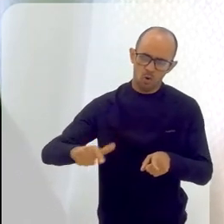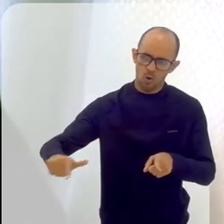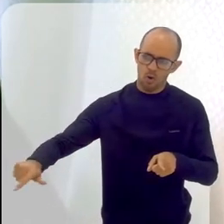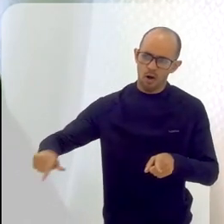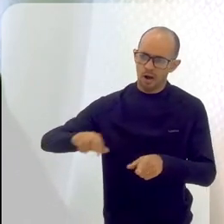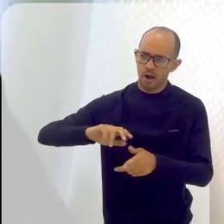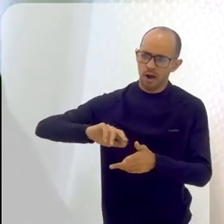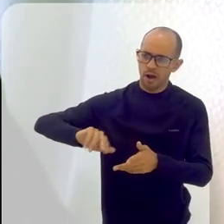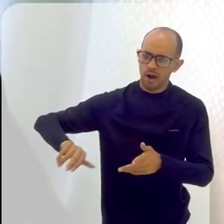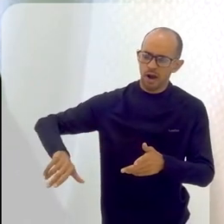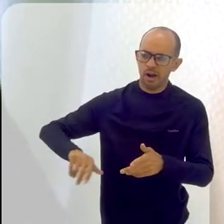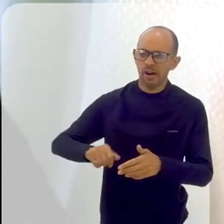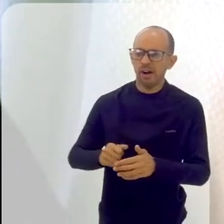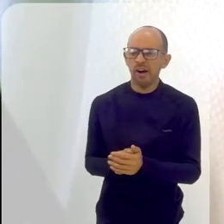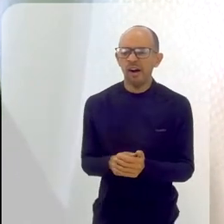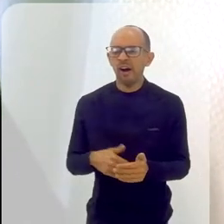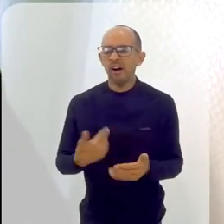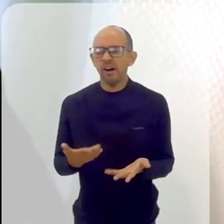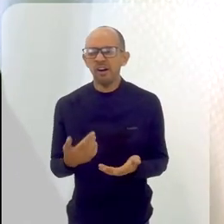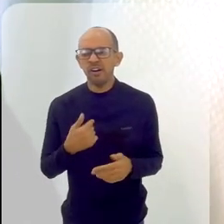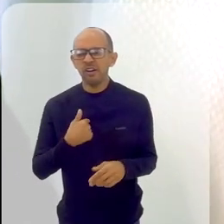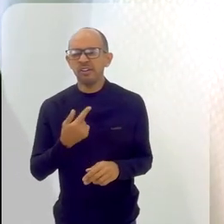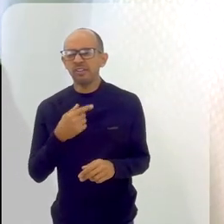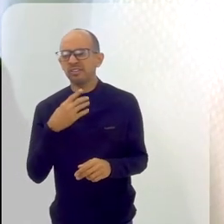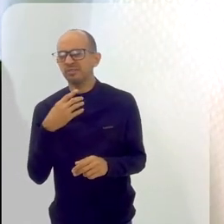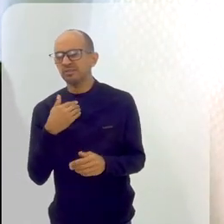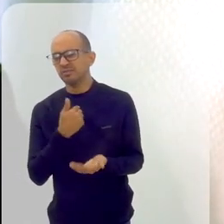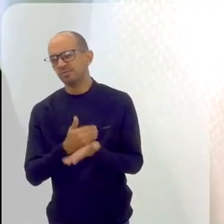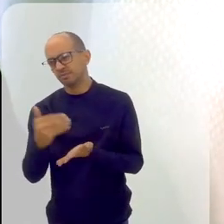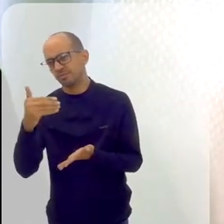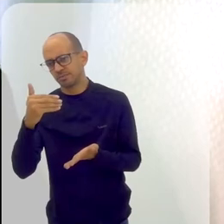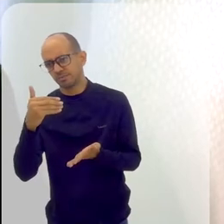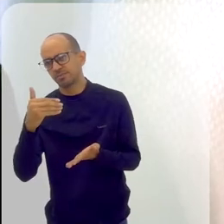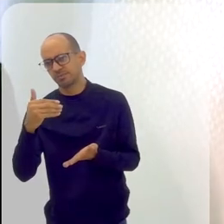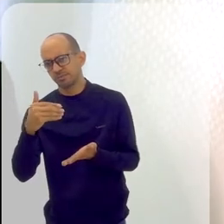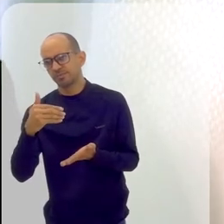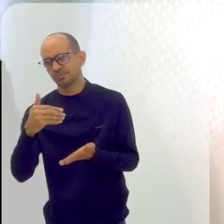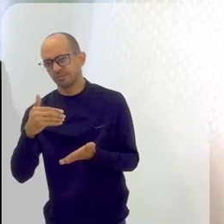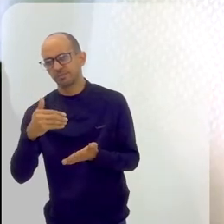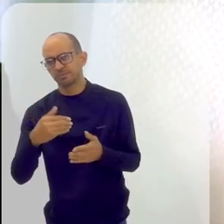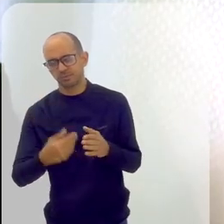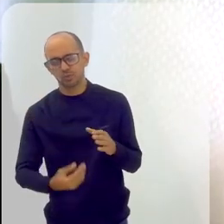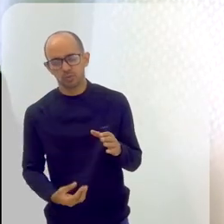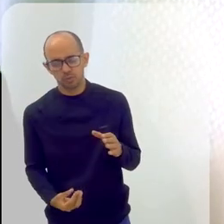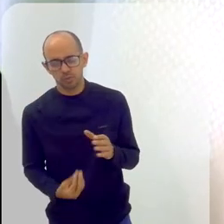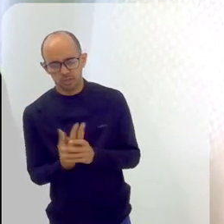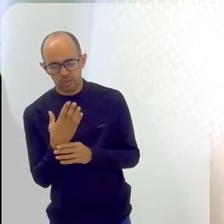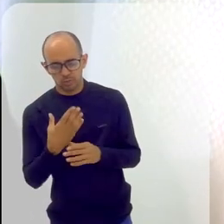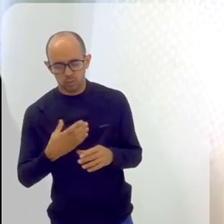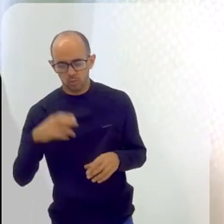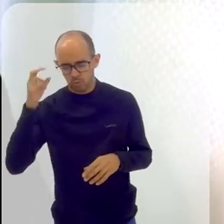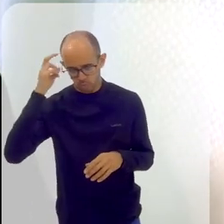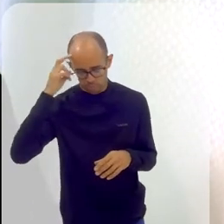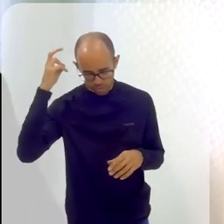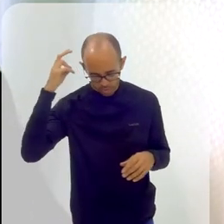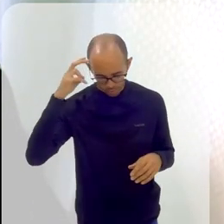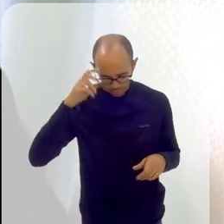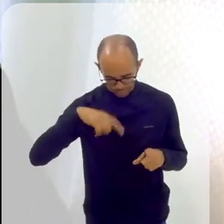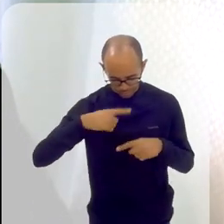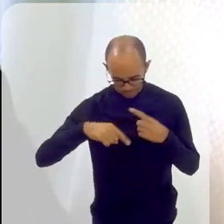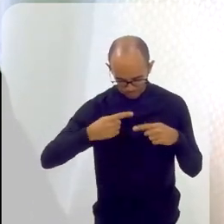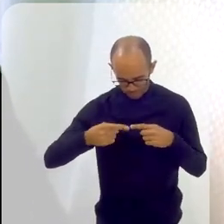Então eu comecei a minha carreira de teatro, pensando só em ser ator. De ator, eu virei diretor e produtor cultural de organizar eventos.